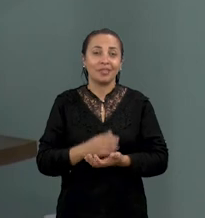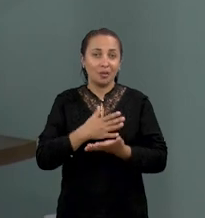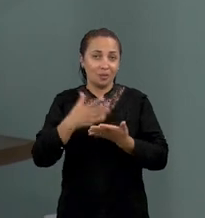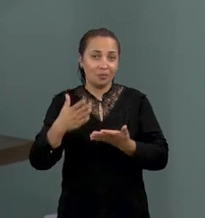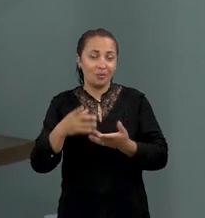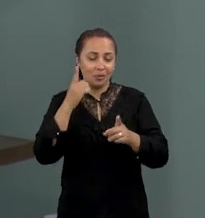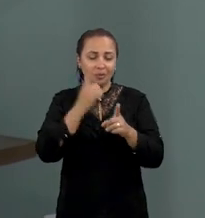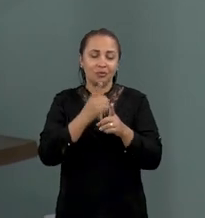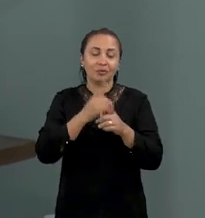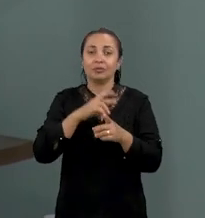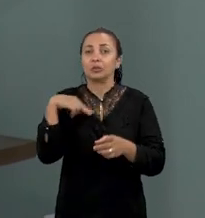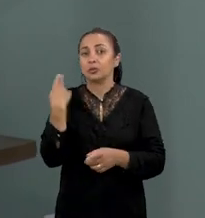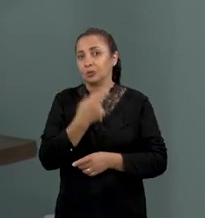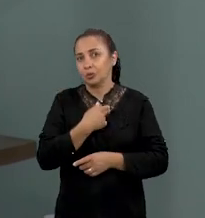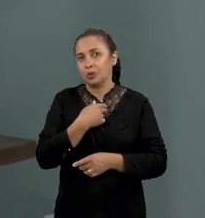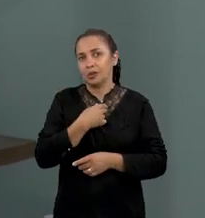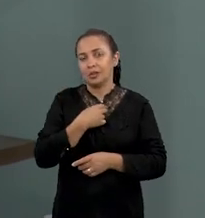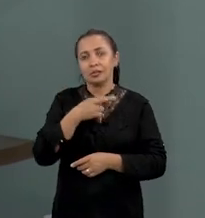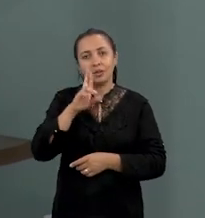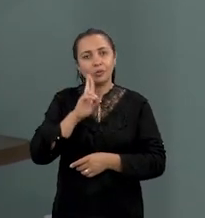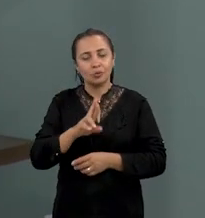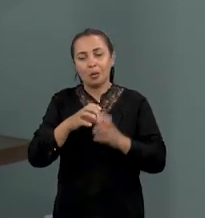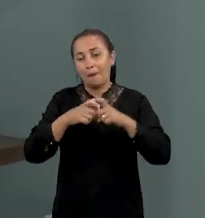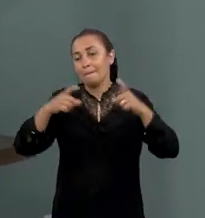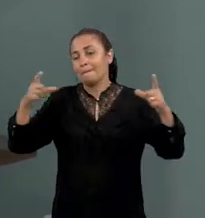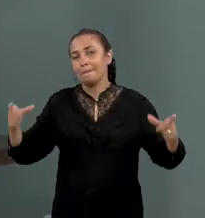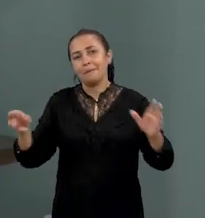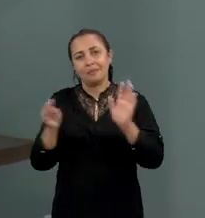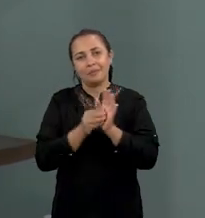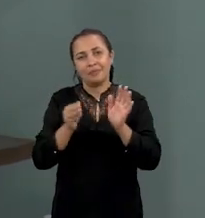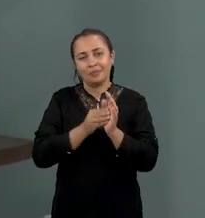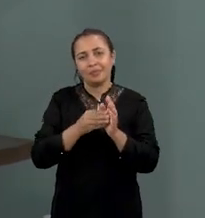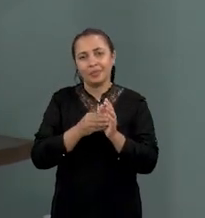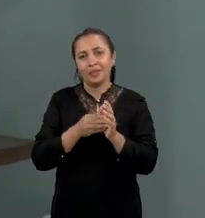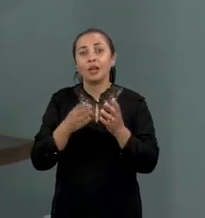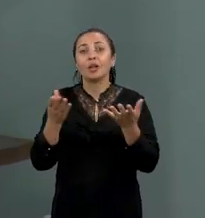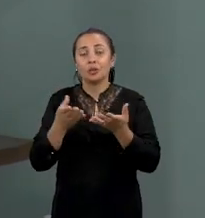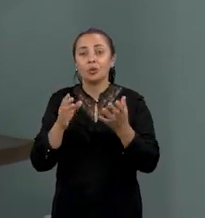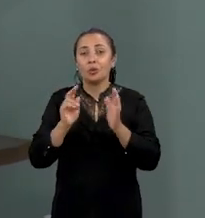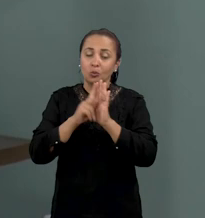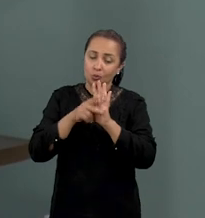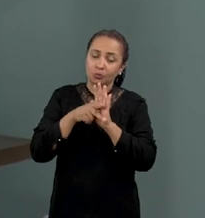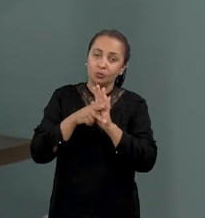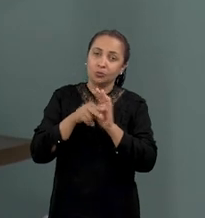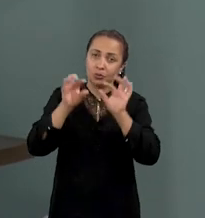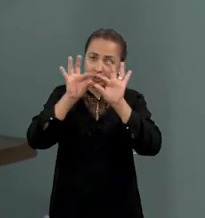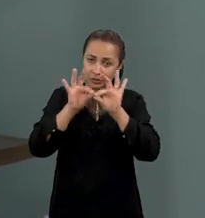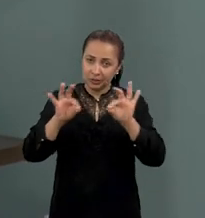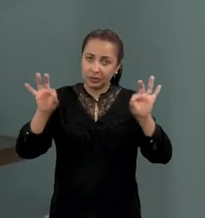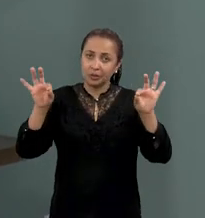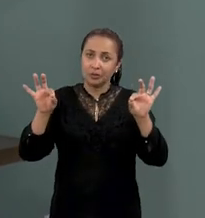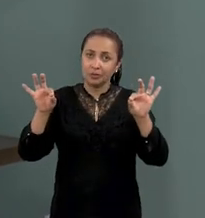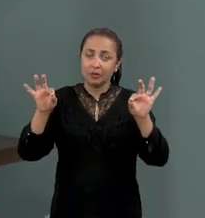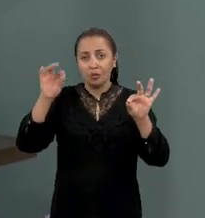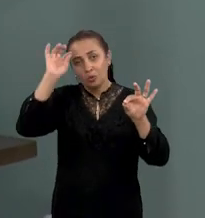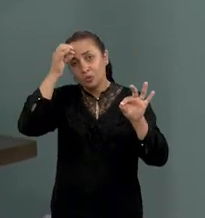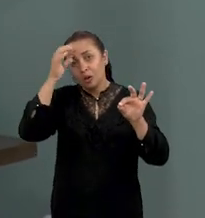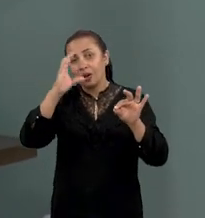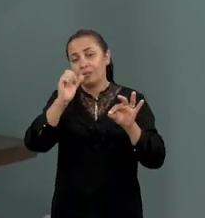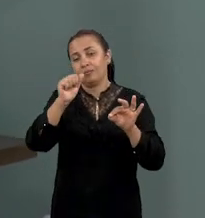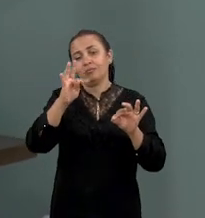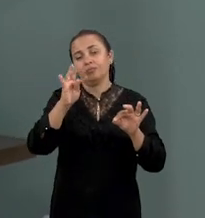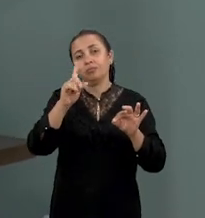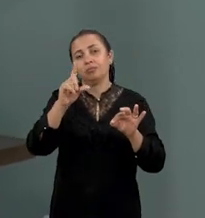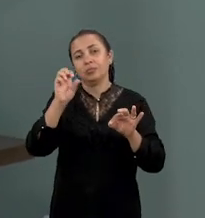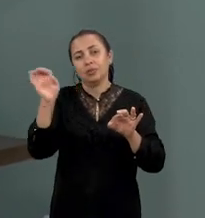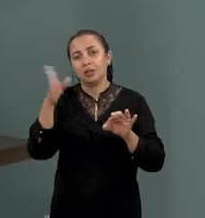identificação, nós resolvemos ampliar a proposta, e hoje o projeto abrange não só Católia